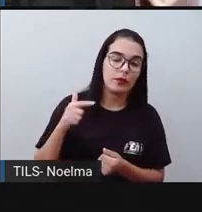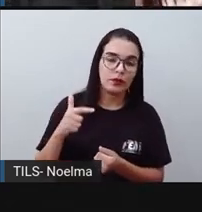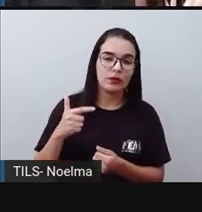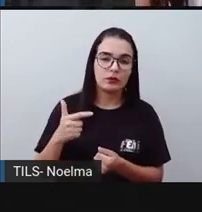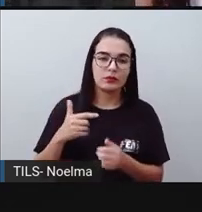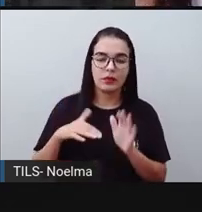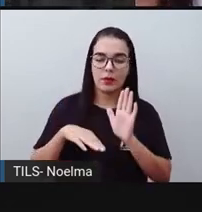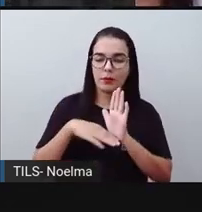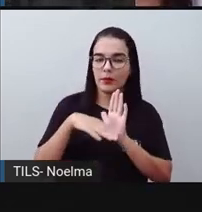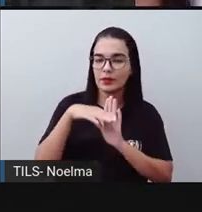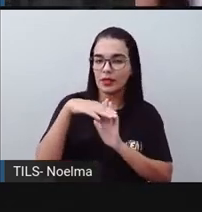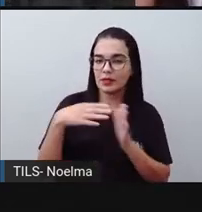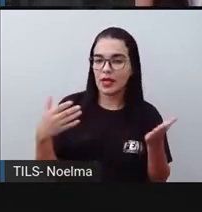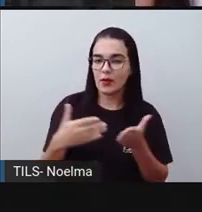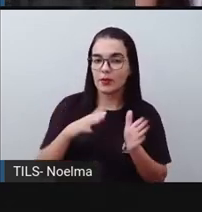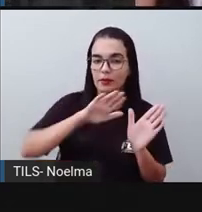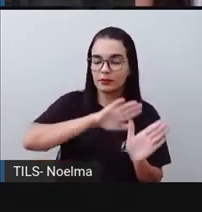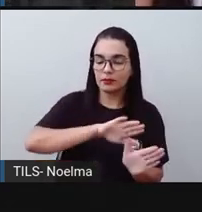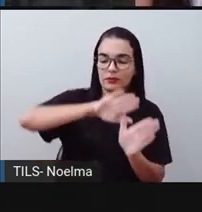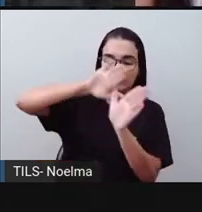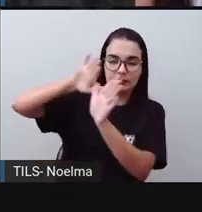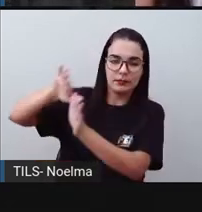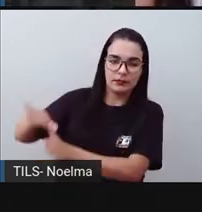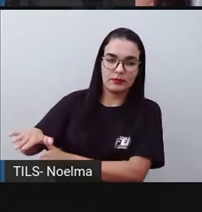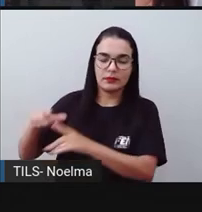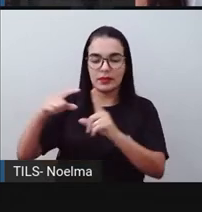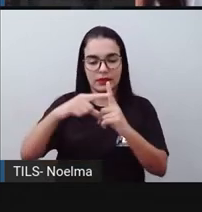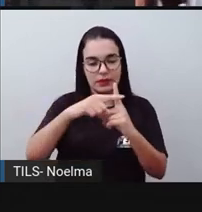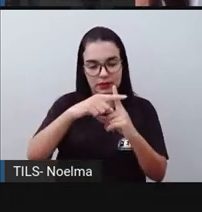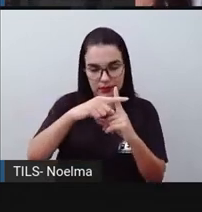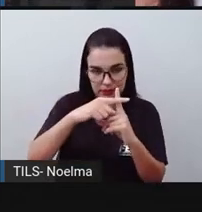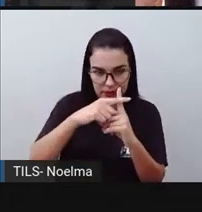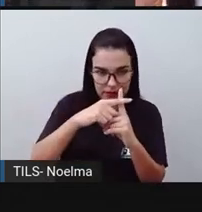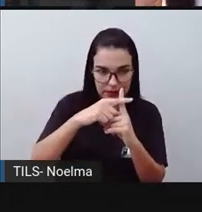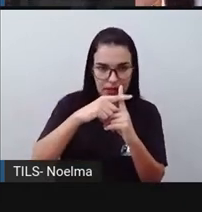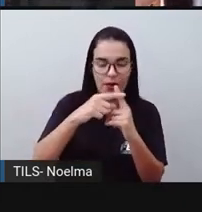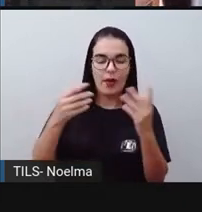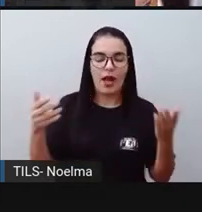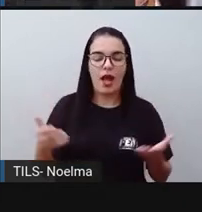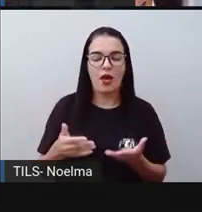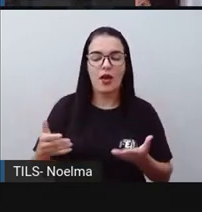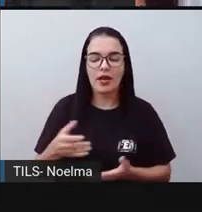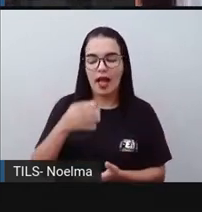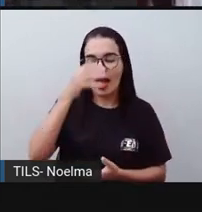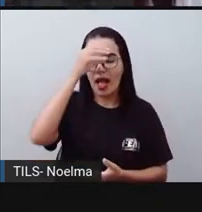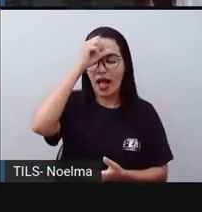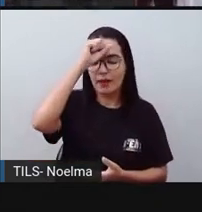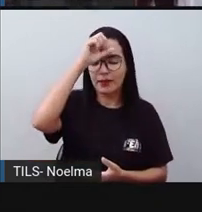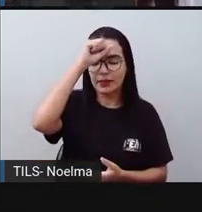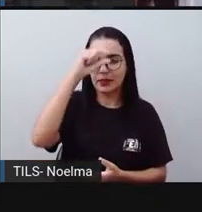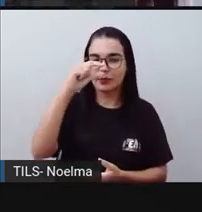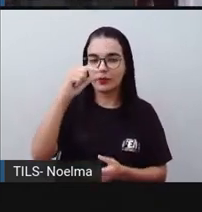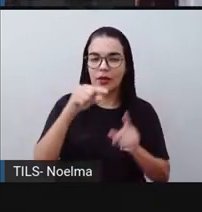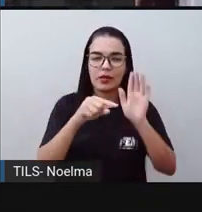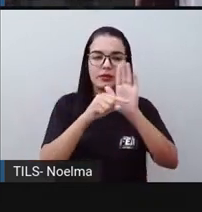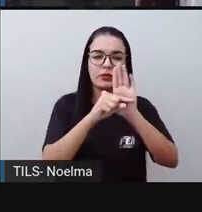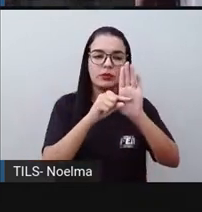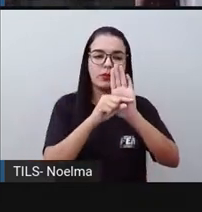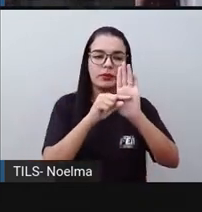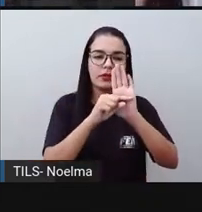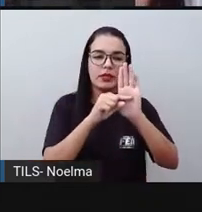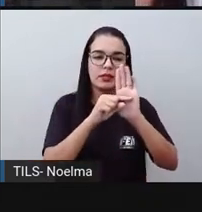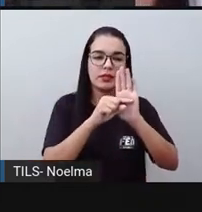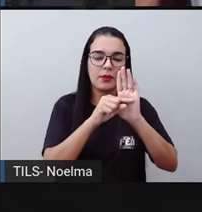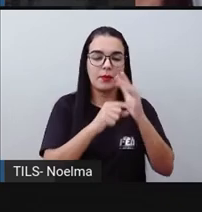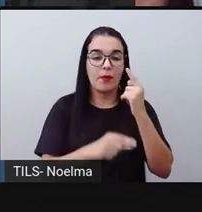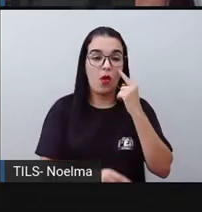da adição. Lembra aí que nós estamos estudando sobre adição e também subtração. Então, na imagem que